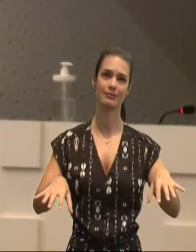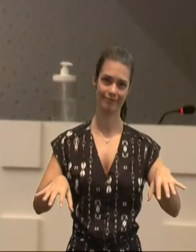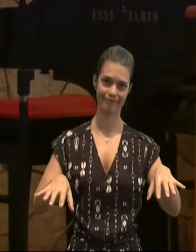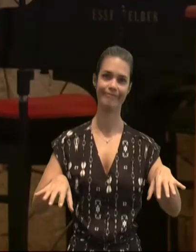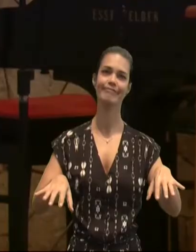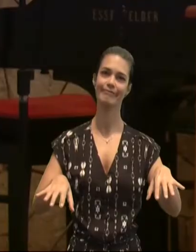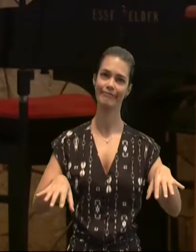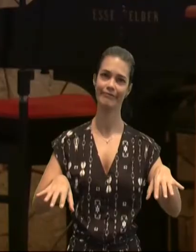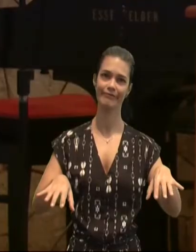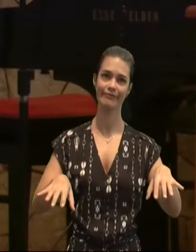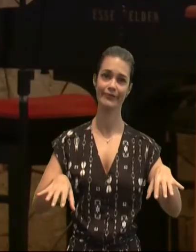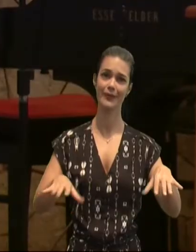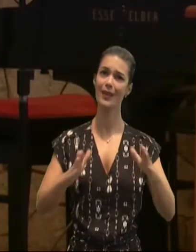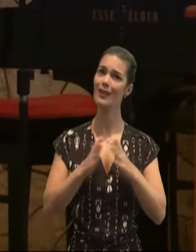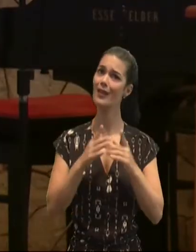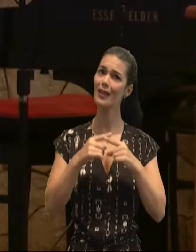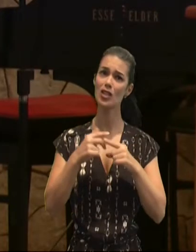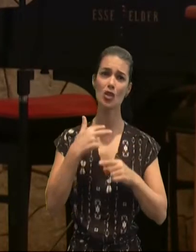precisavam, não,